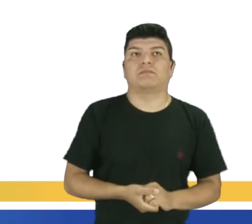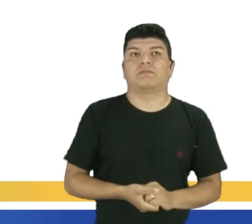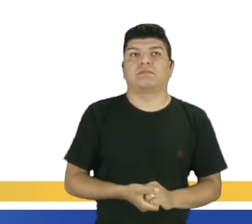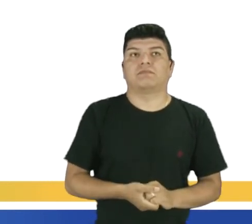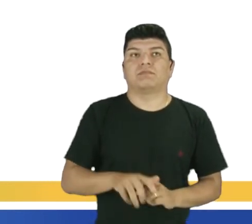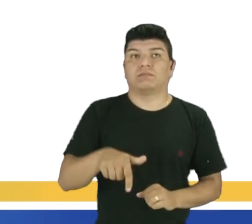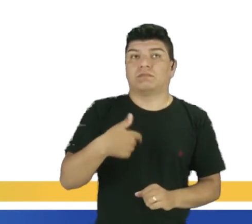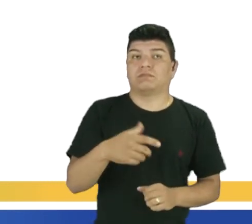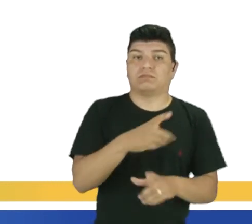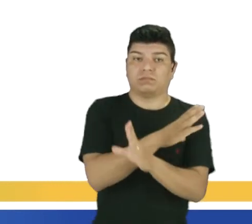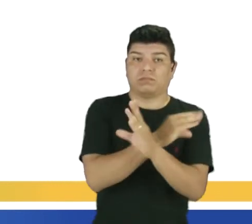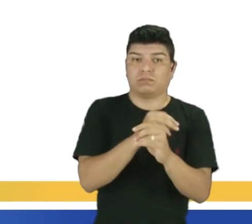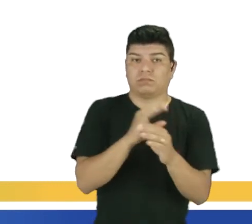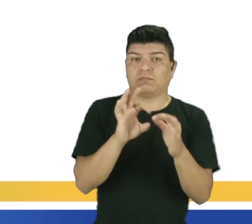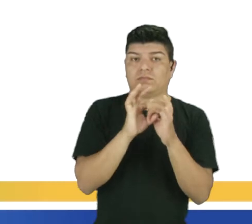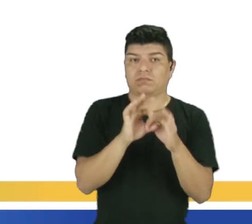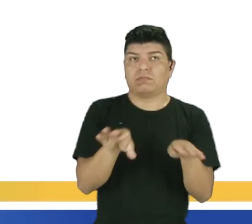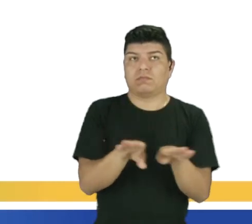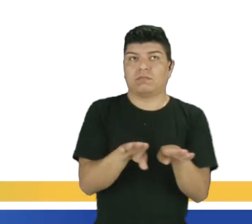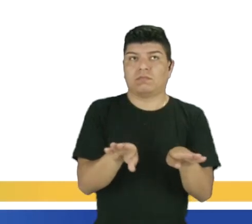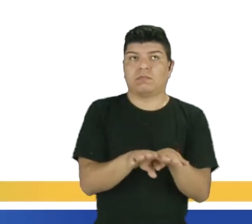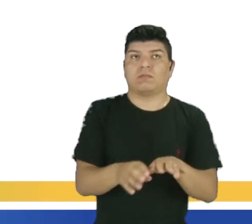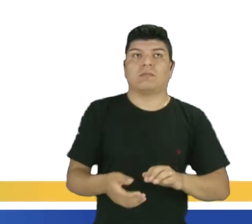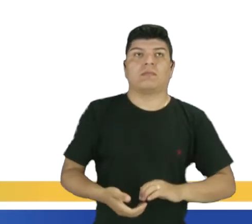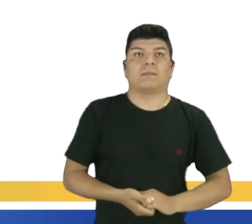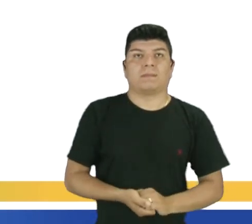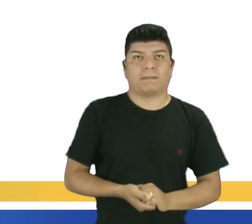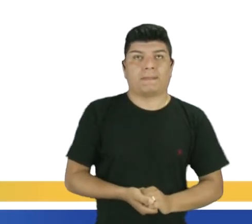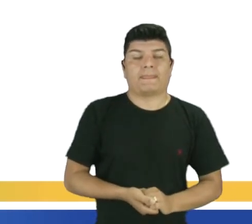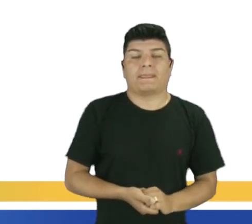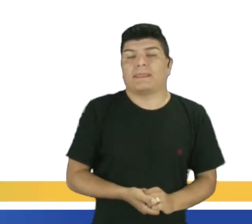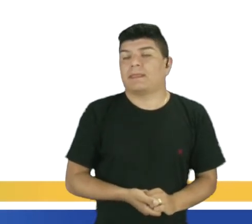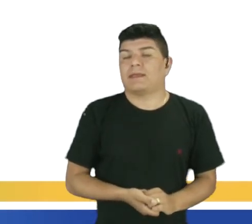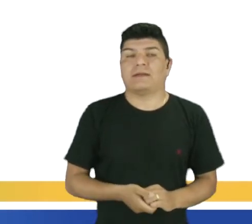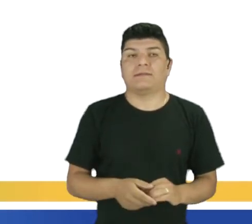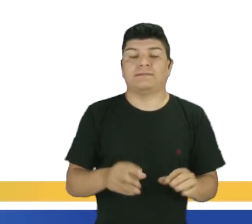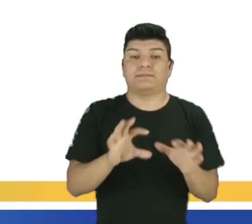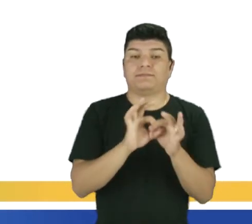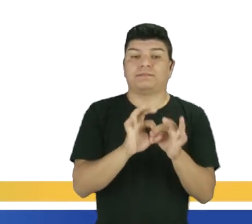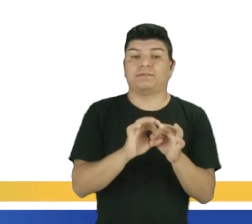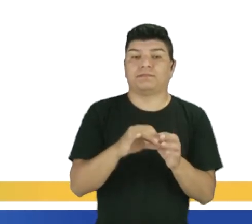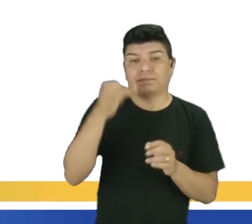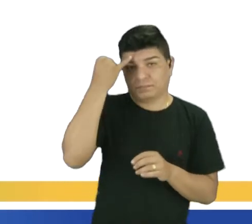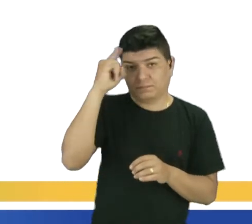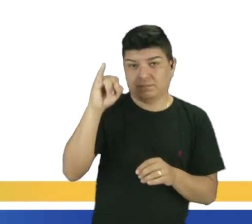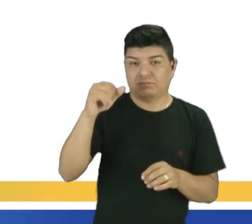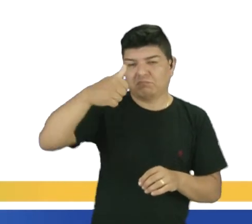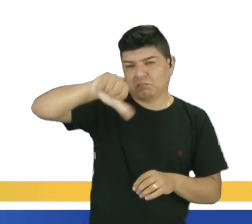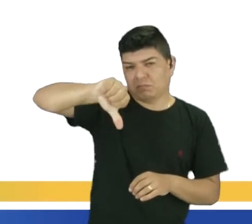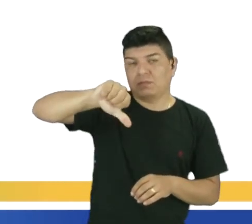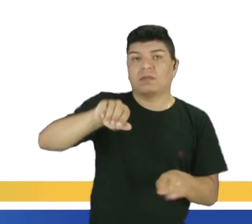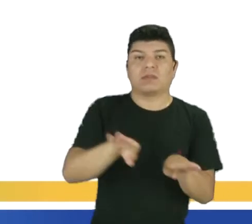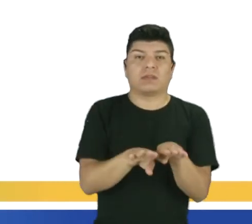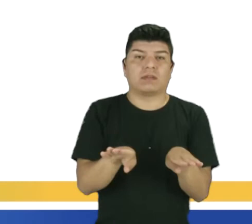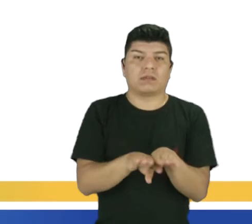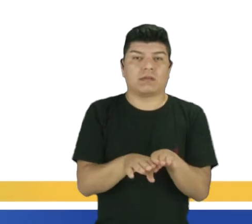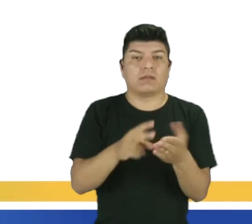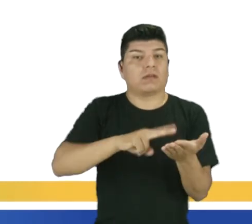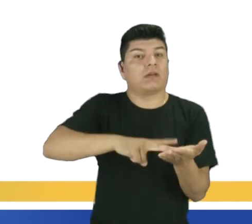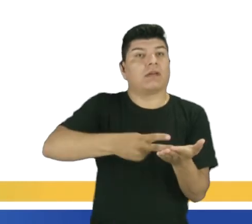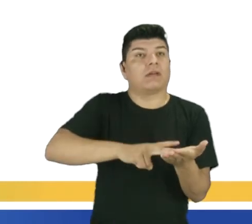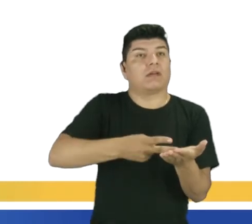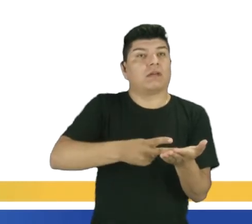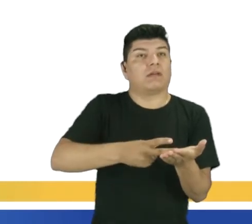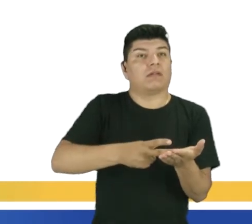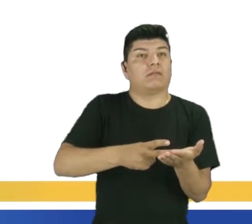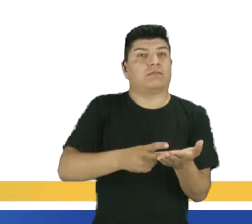mais uma conjunção correlativa, neither, nor, dá a função de ligar duas ideias negativas e a tradução é